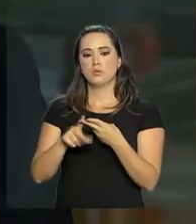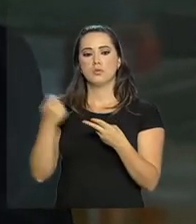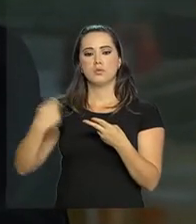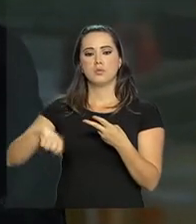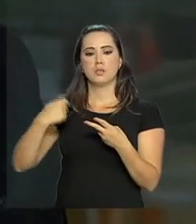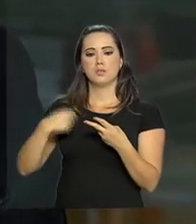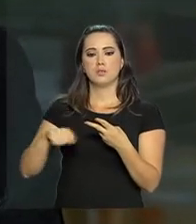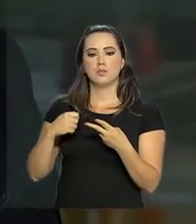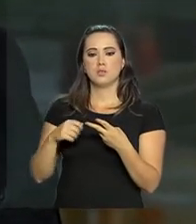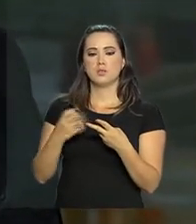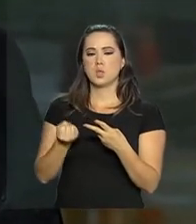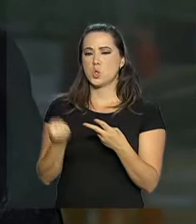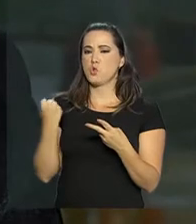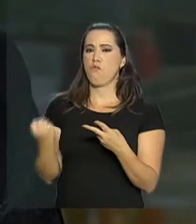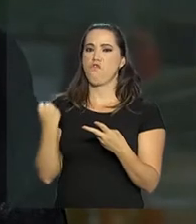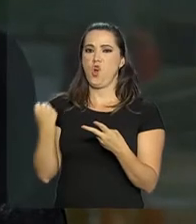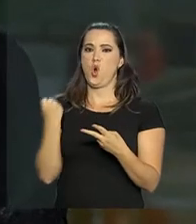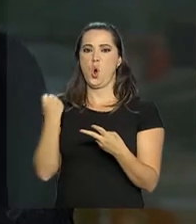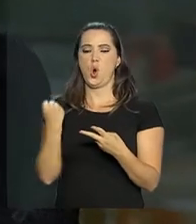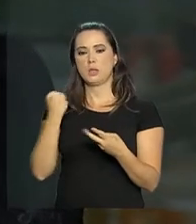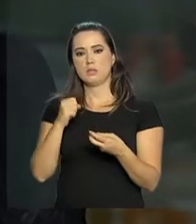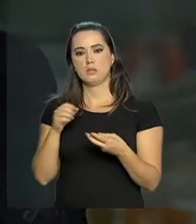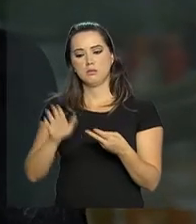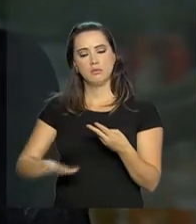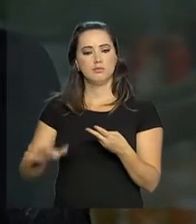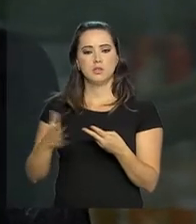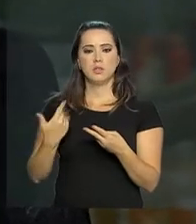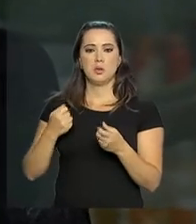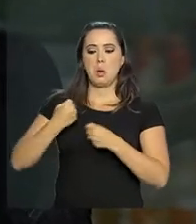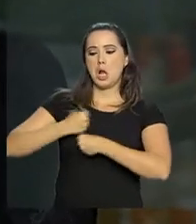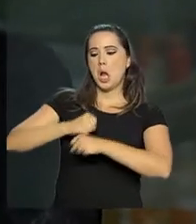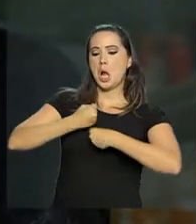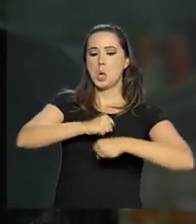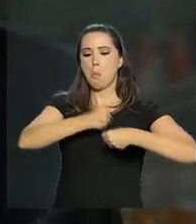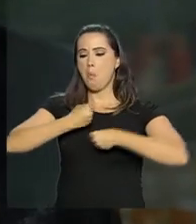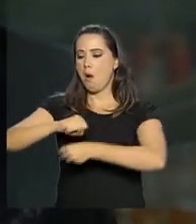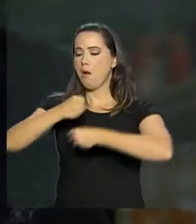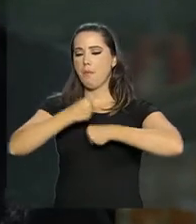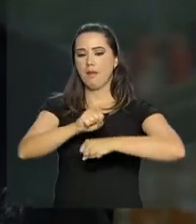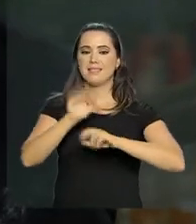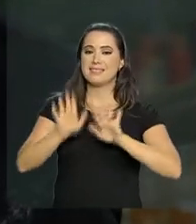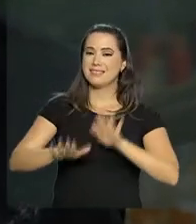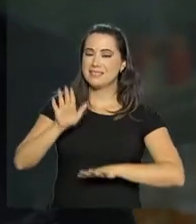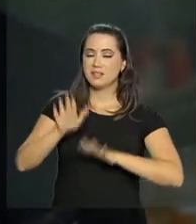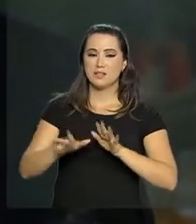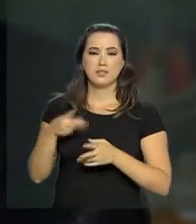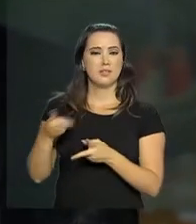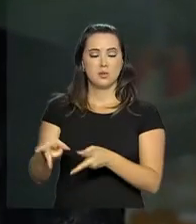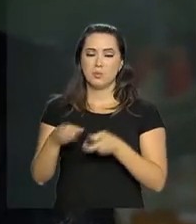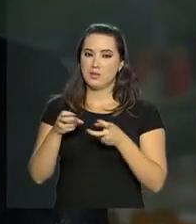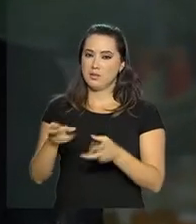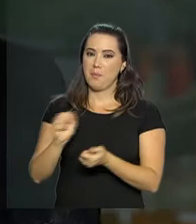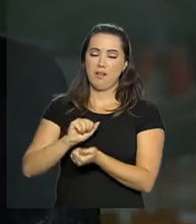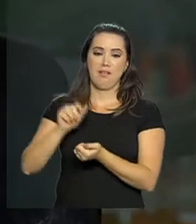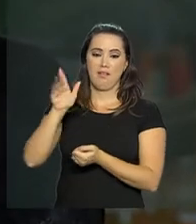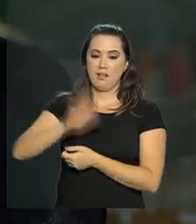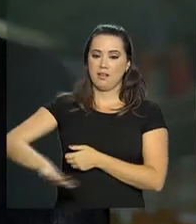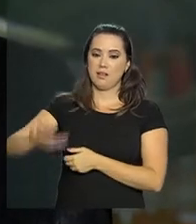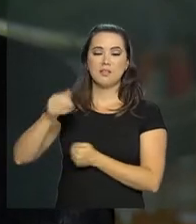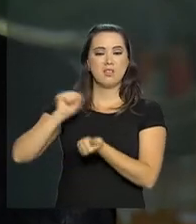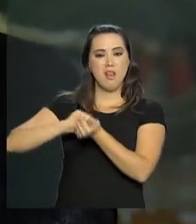necessitam de uma força excessiva em decorrência da limpeza dos túmulos, que muitas vezes a gente identifica crianças